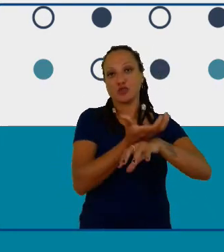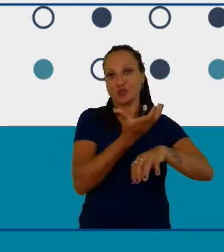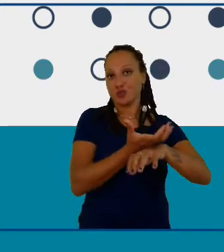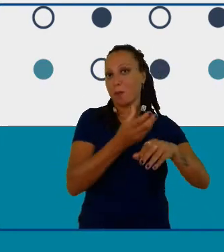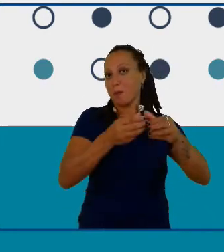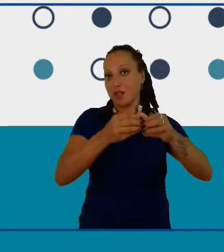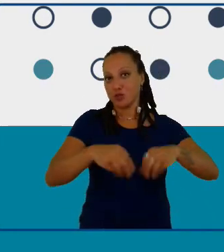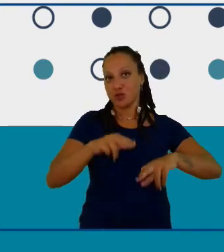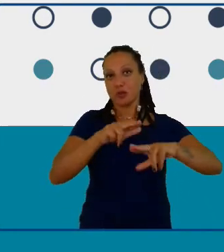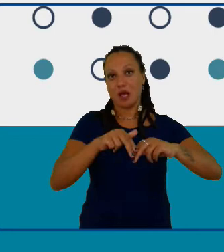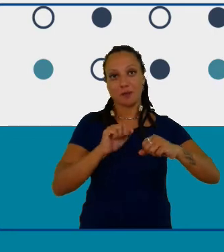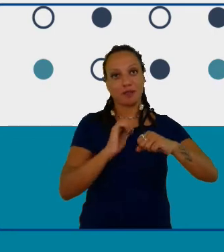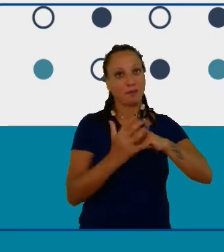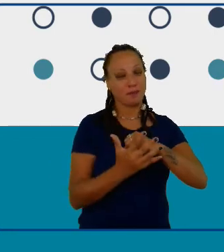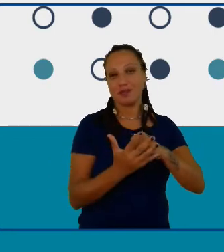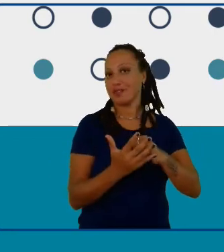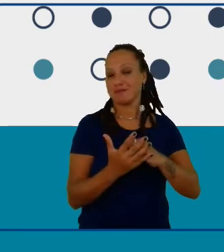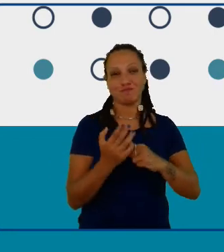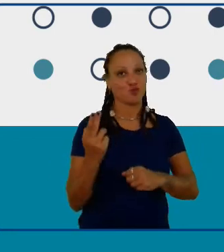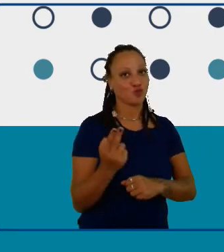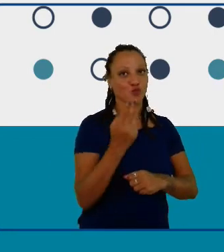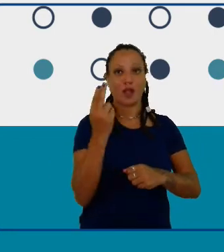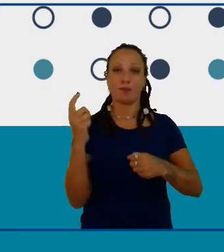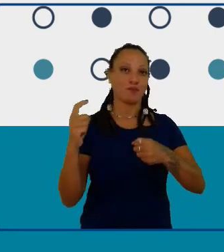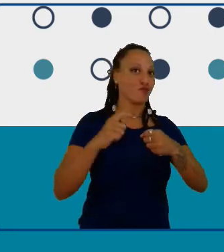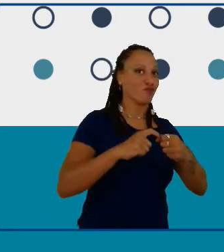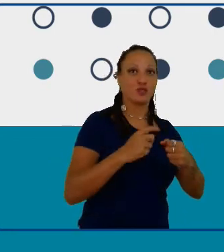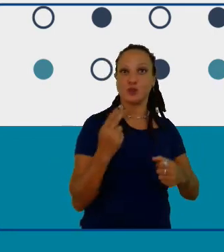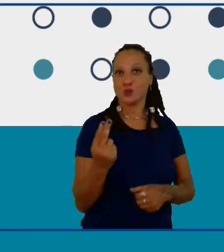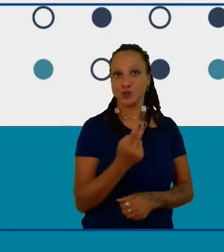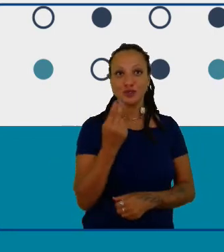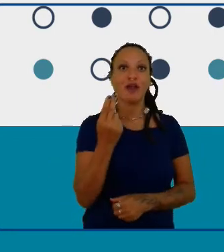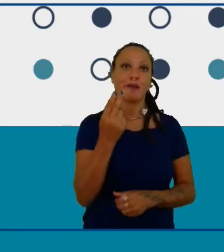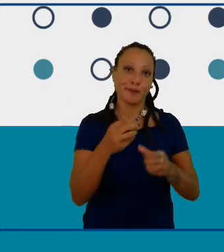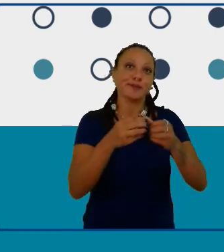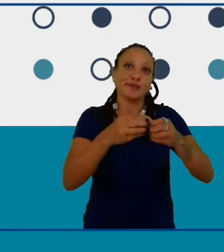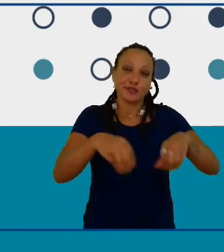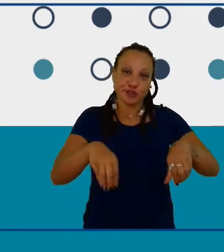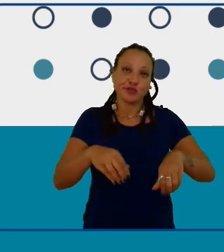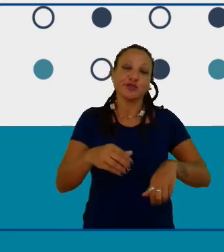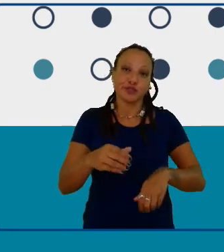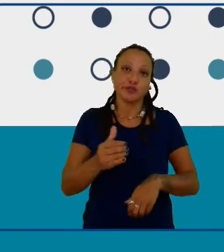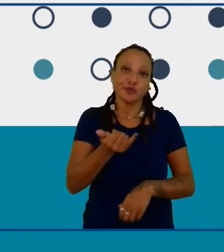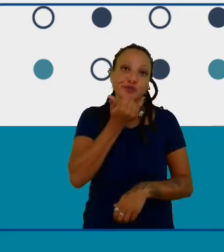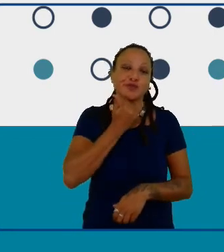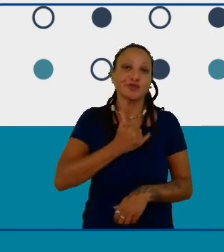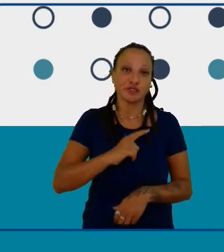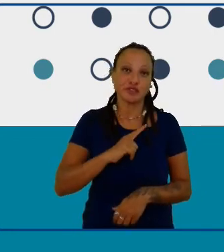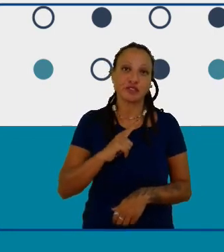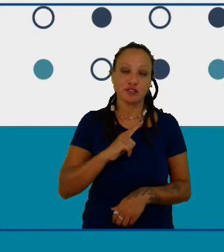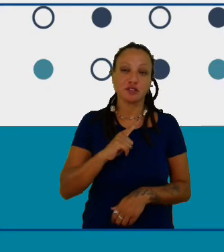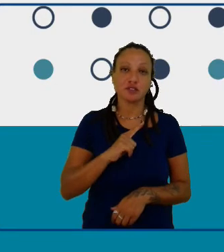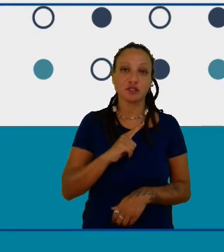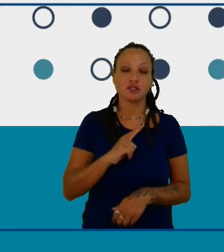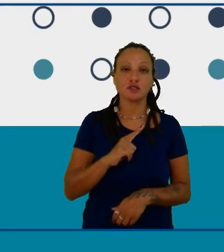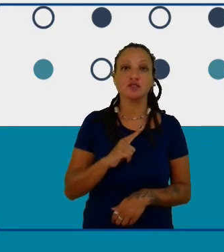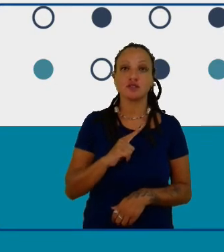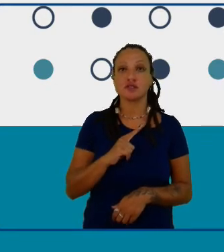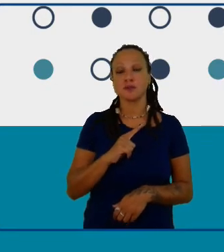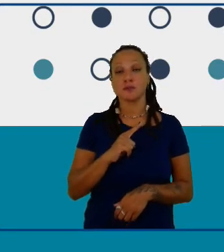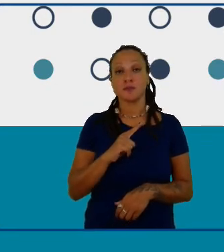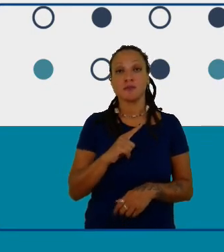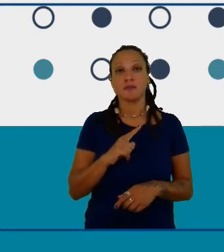né que foi prejudicado por conta do isolamento escolar né